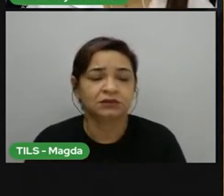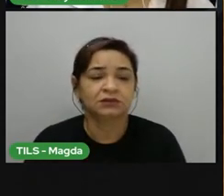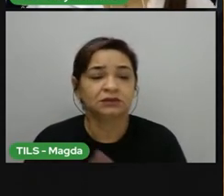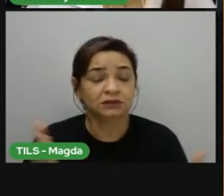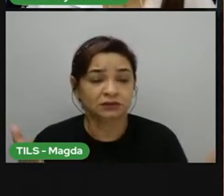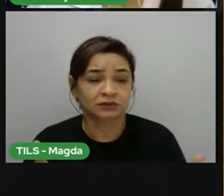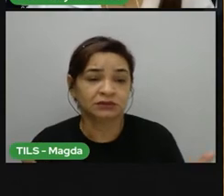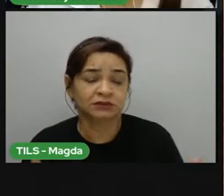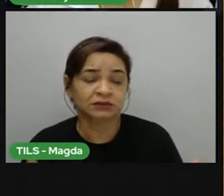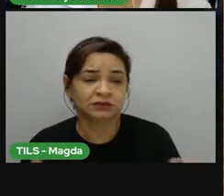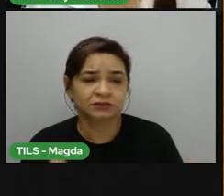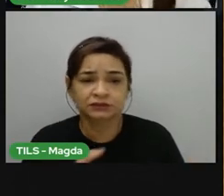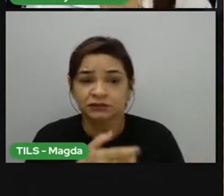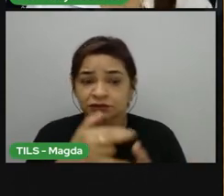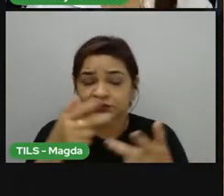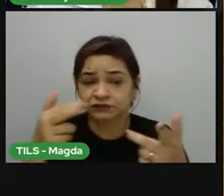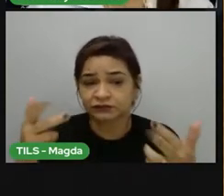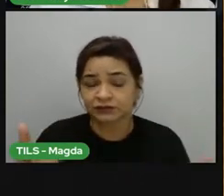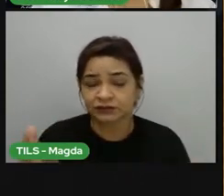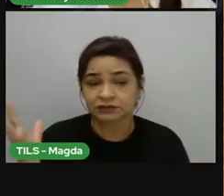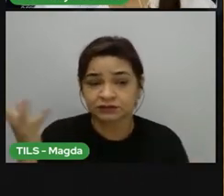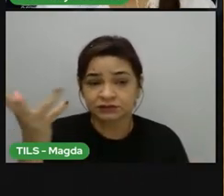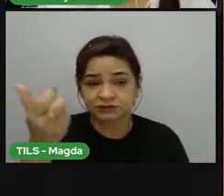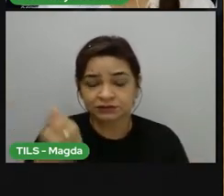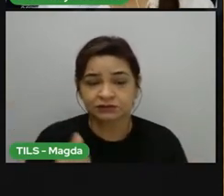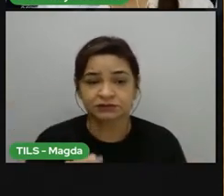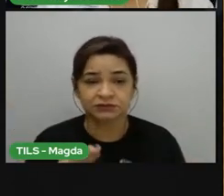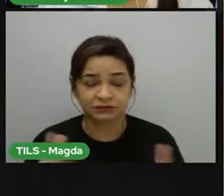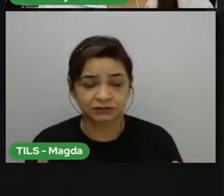isso que a gente vê vários tipos de clima diferentes aqui.